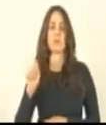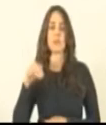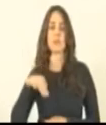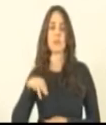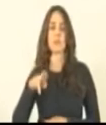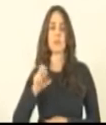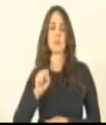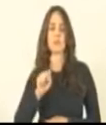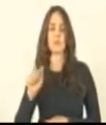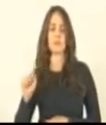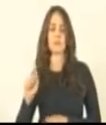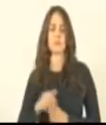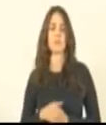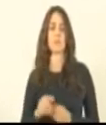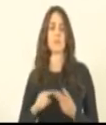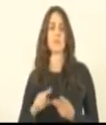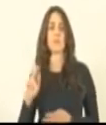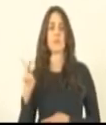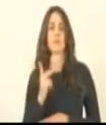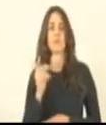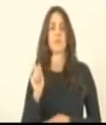Tiago Hoffman votou.